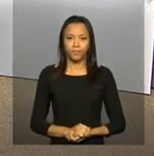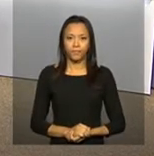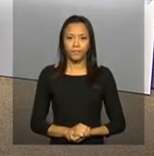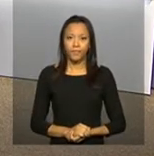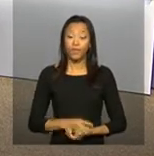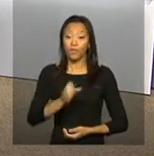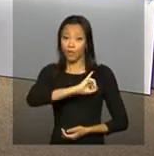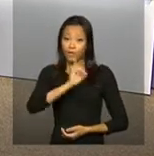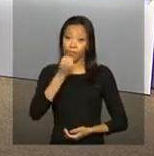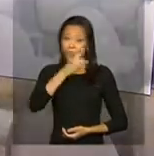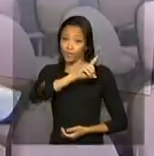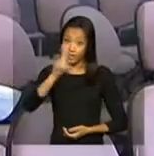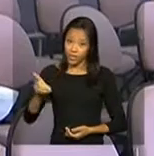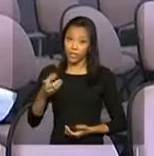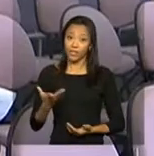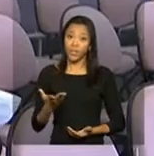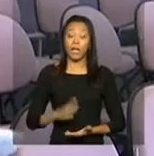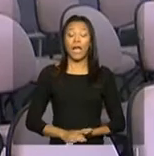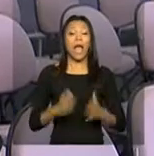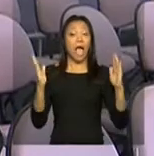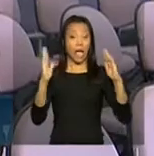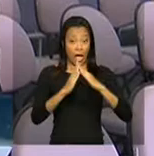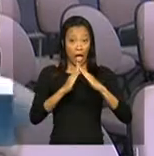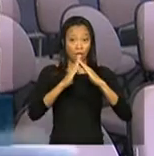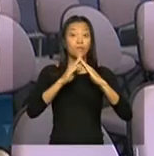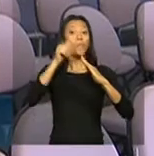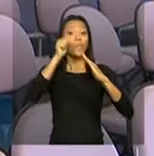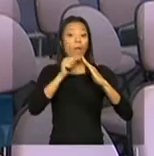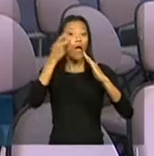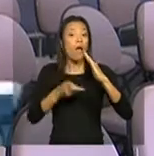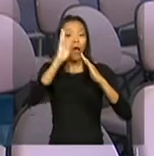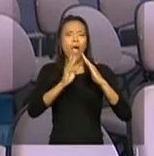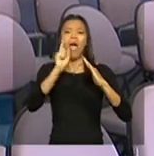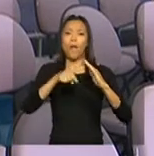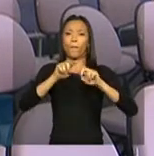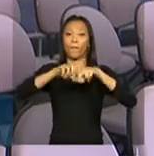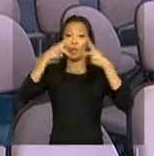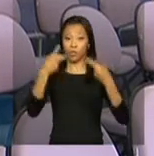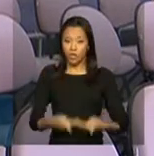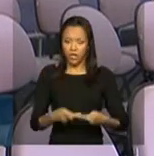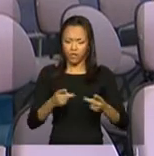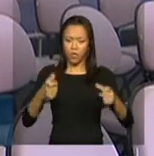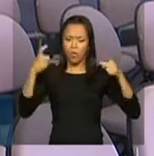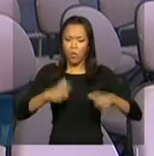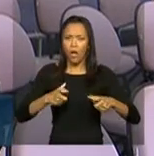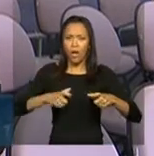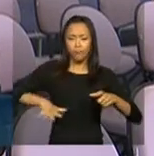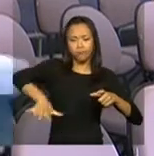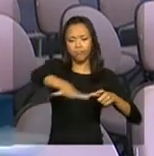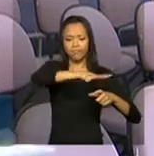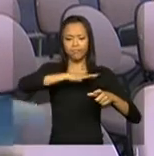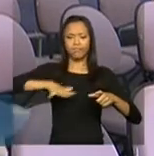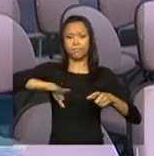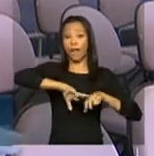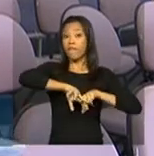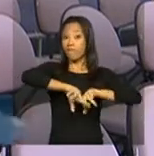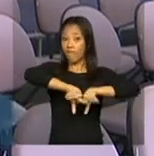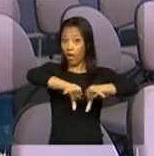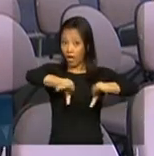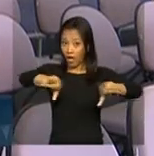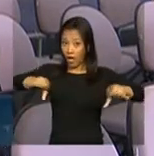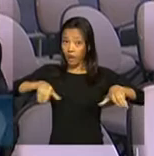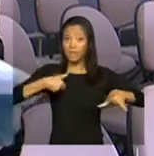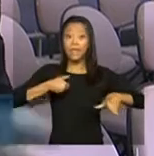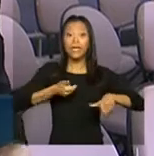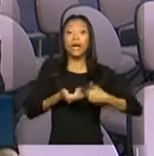Olá, bom dia. Daniela, a Casa da Mulher Brasileira é um projeto que vai reunir, no mesmo espaço físico, os principais serviços de